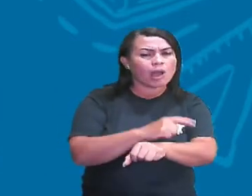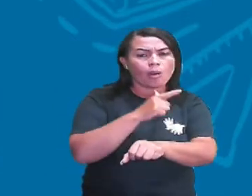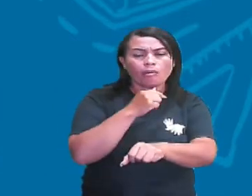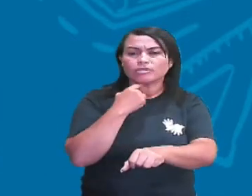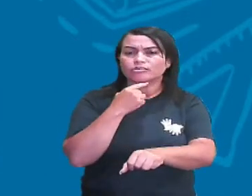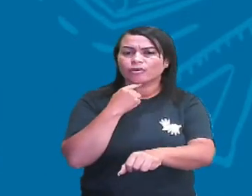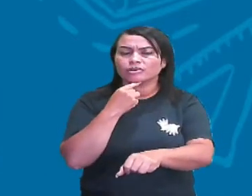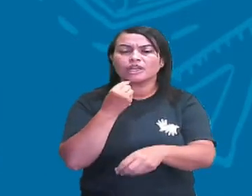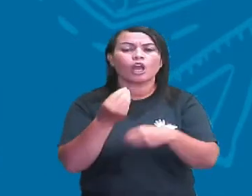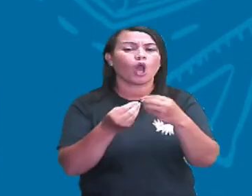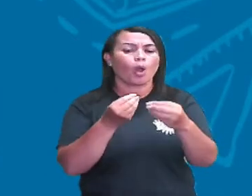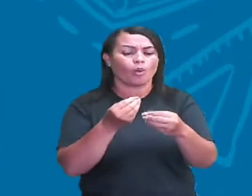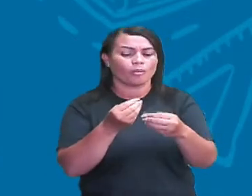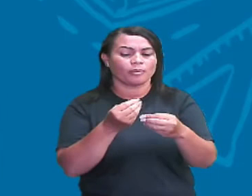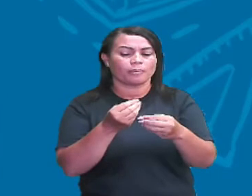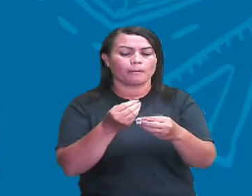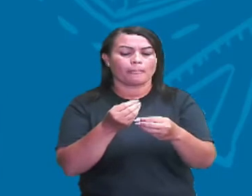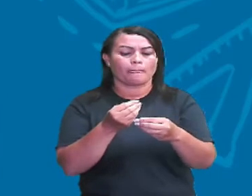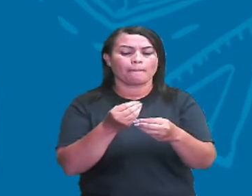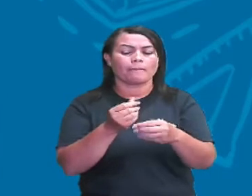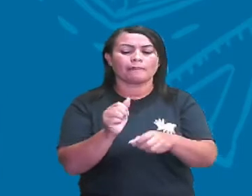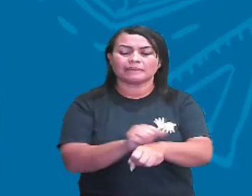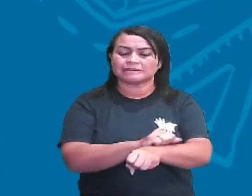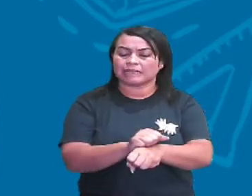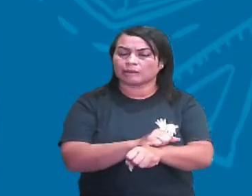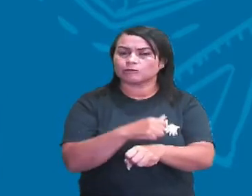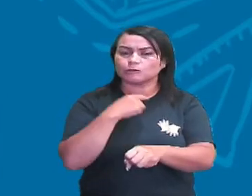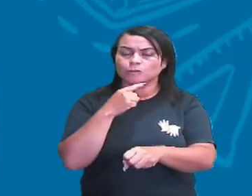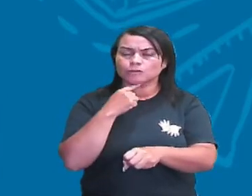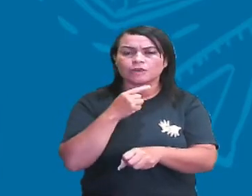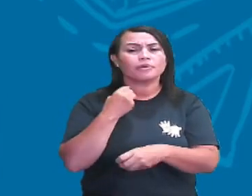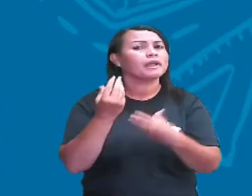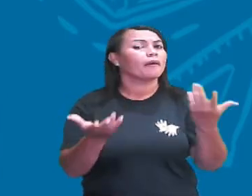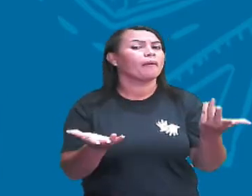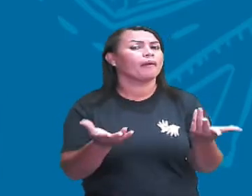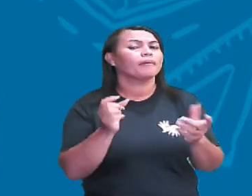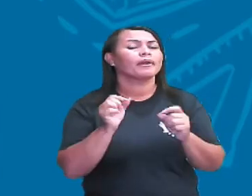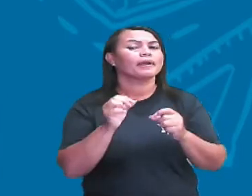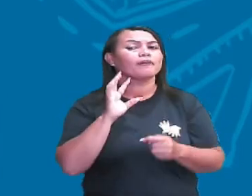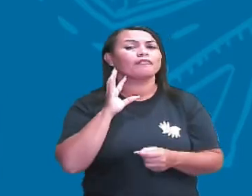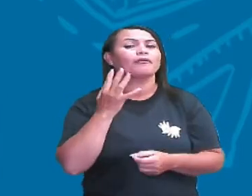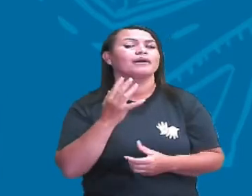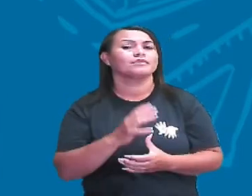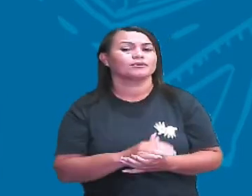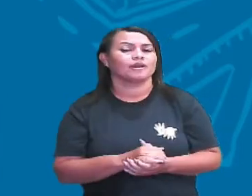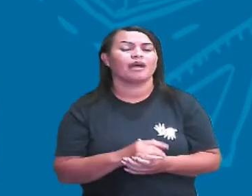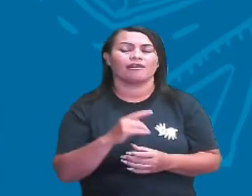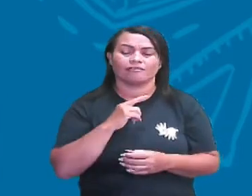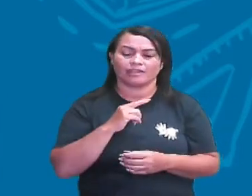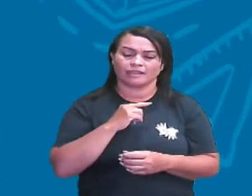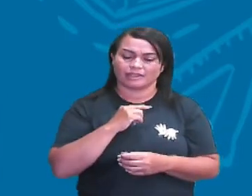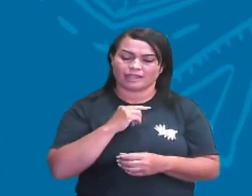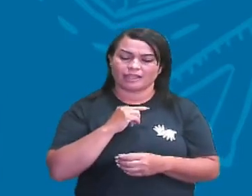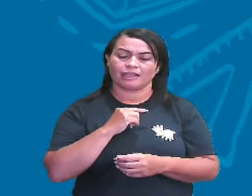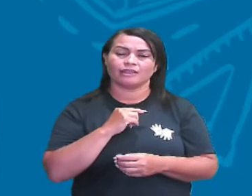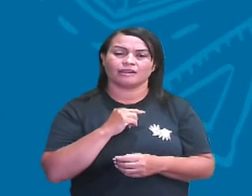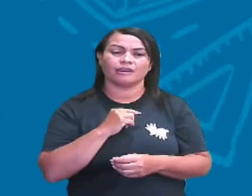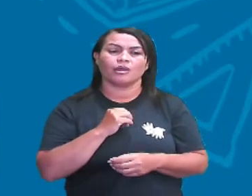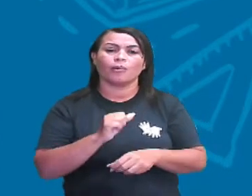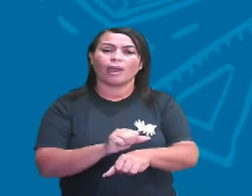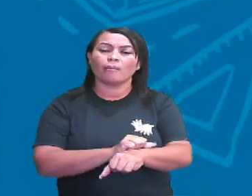consegue. Você passa a água e não sai. E agora o eu faço? Então você vai procurar um removedor de tintas.